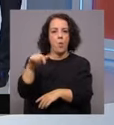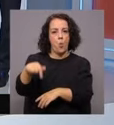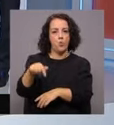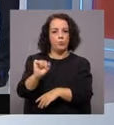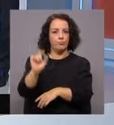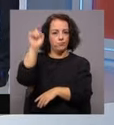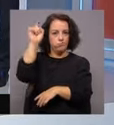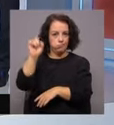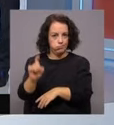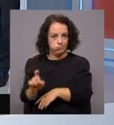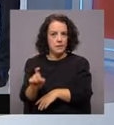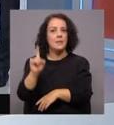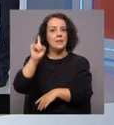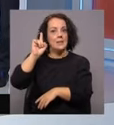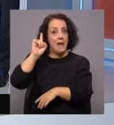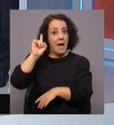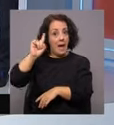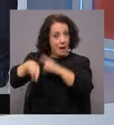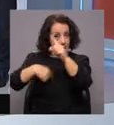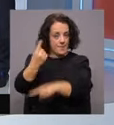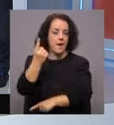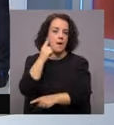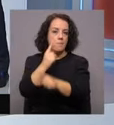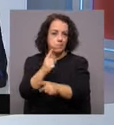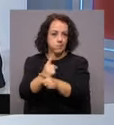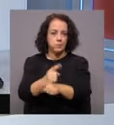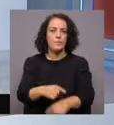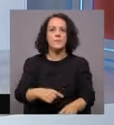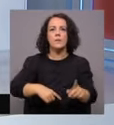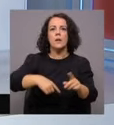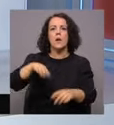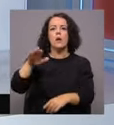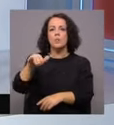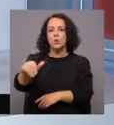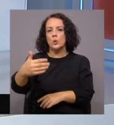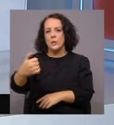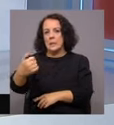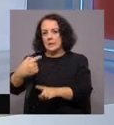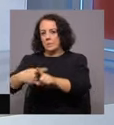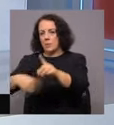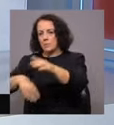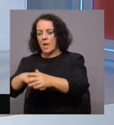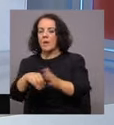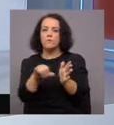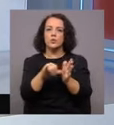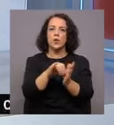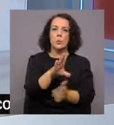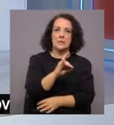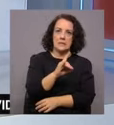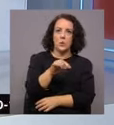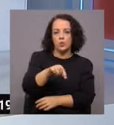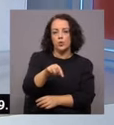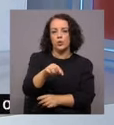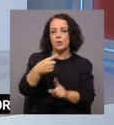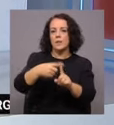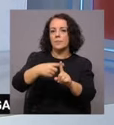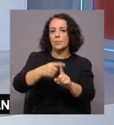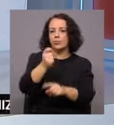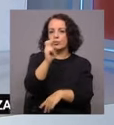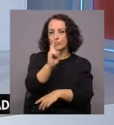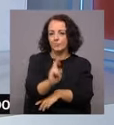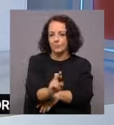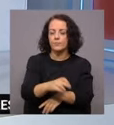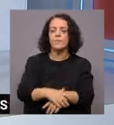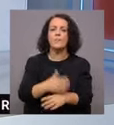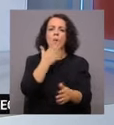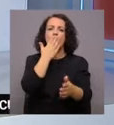dia 2, que se prolonga também para o dia da manhã, máximas de 15 para Porto Santo, 16 para o Furchal, portanto, depois de uma pequena descida da temperatura, o